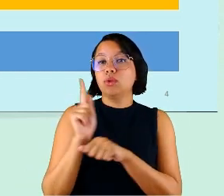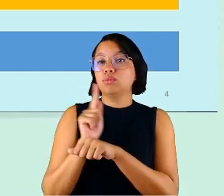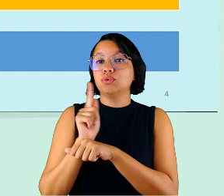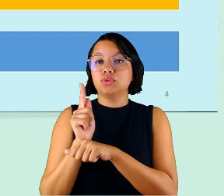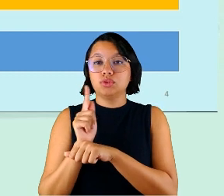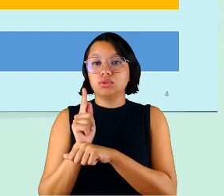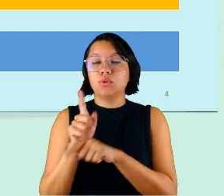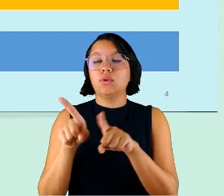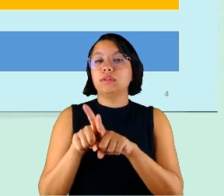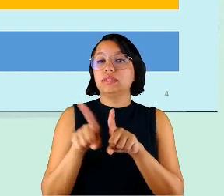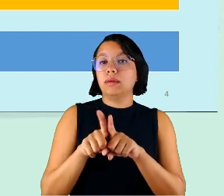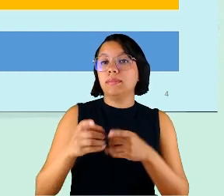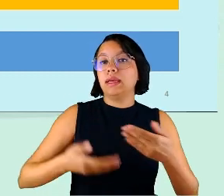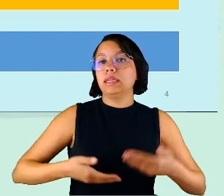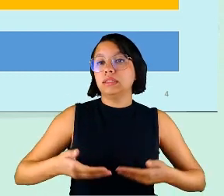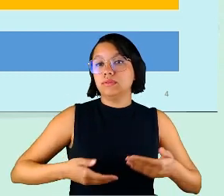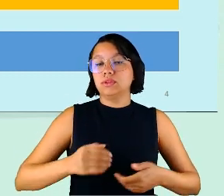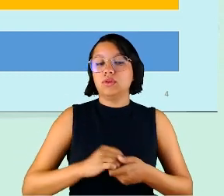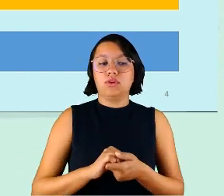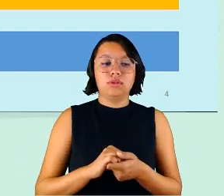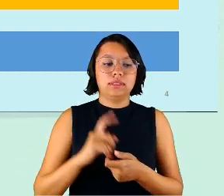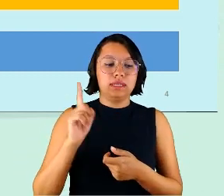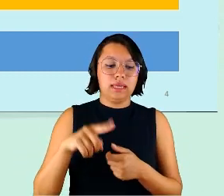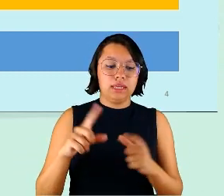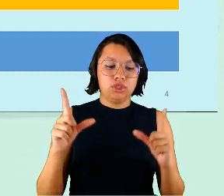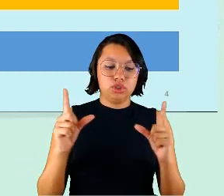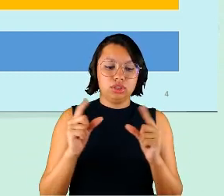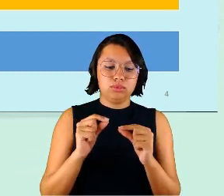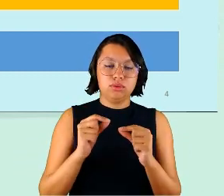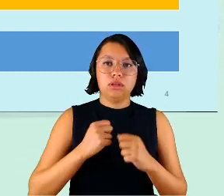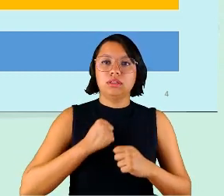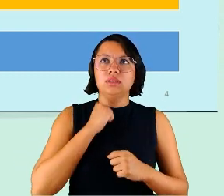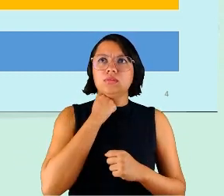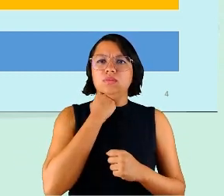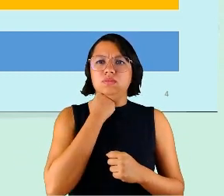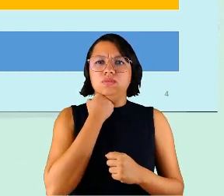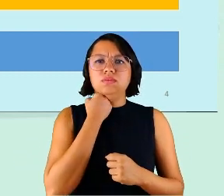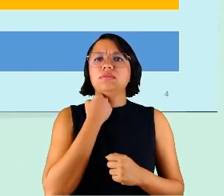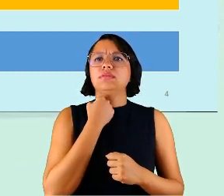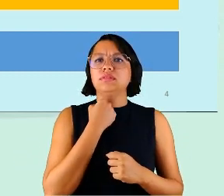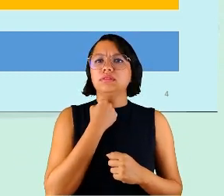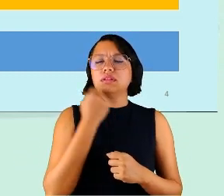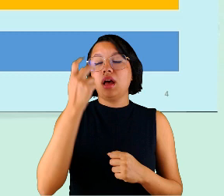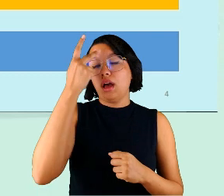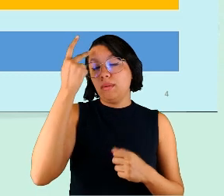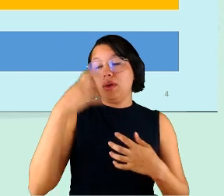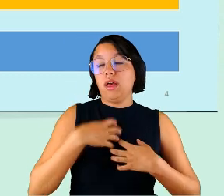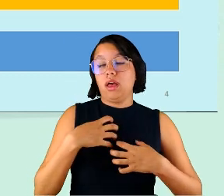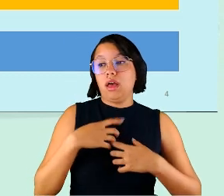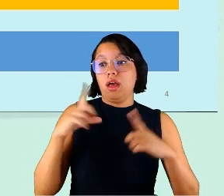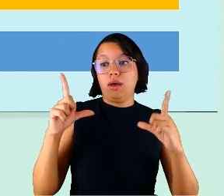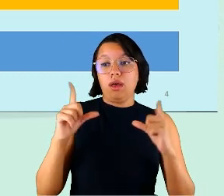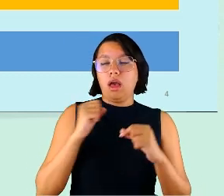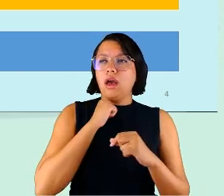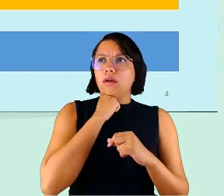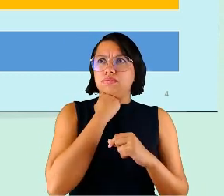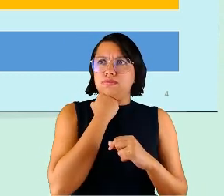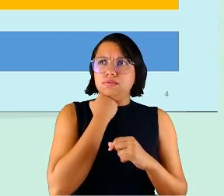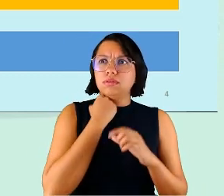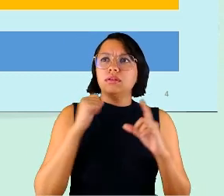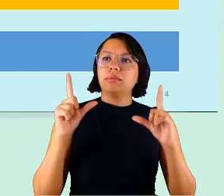por servidores, a redução do estresse, as pessoas se sentem menos estressadas